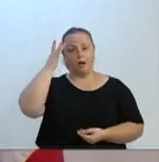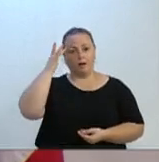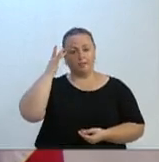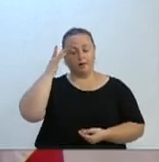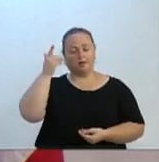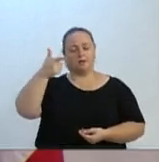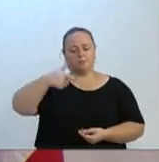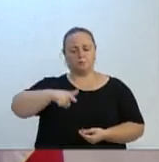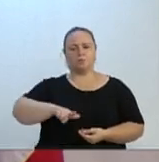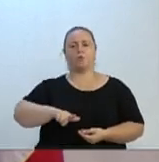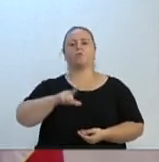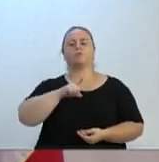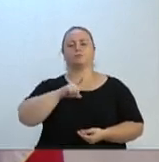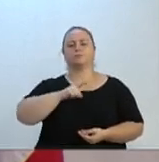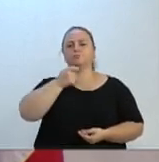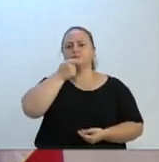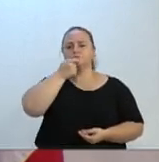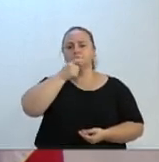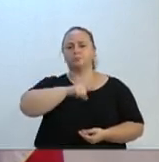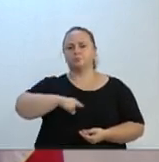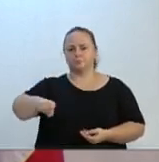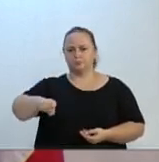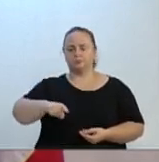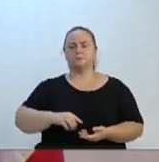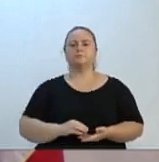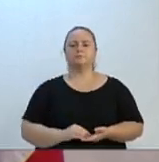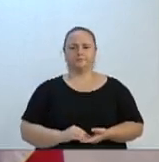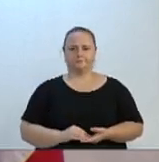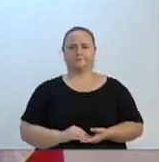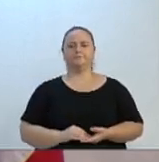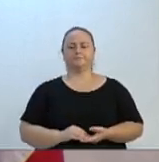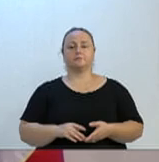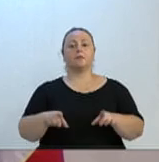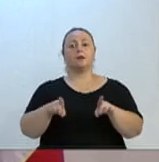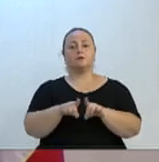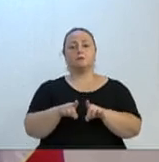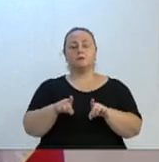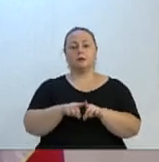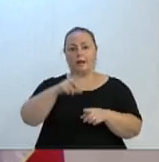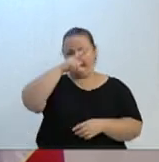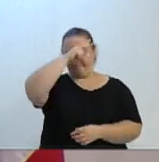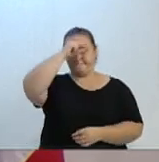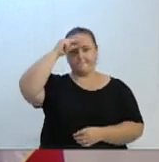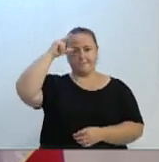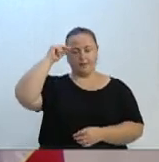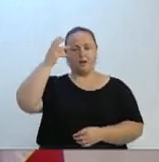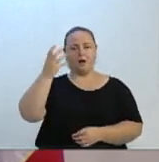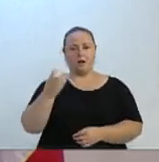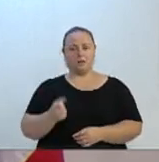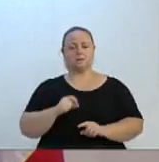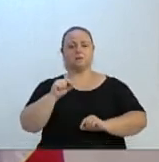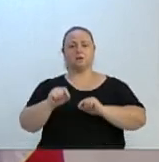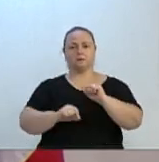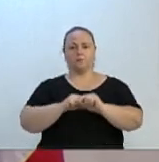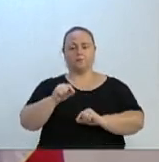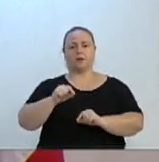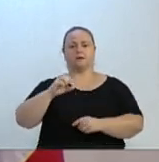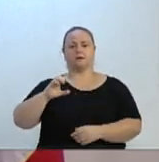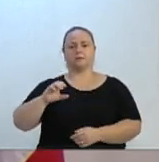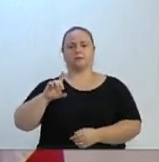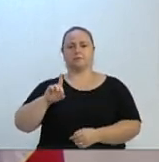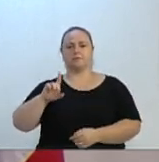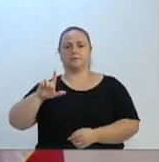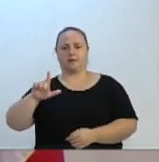da mesma forma que o prefeito atendeu uma solicitação do CDL aqui de Blumenau, do presidente Hélio